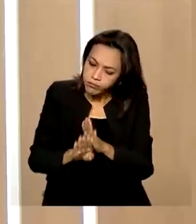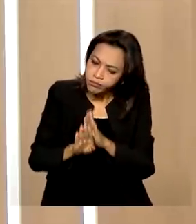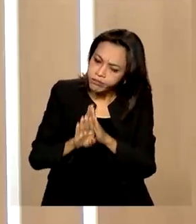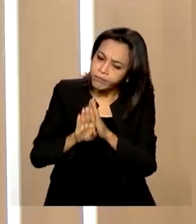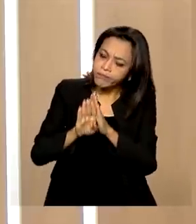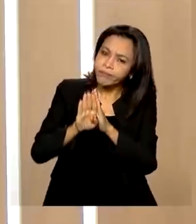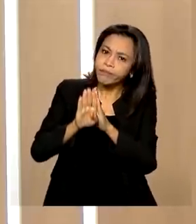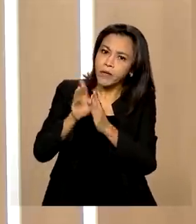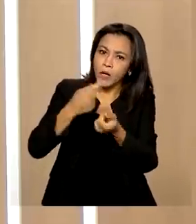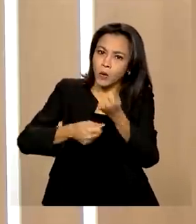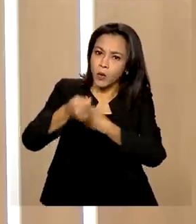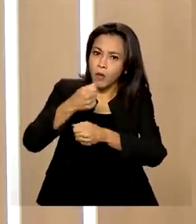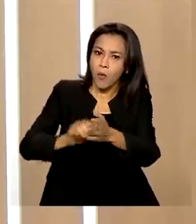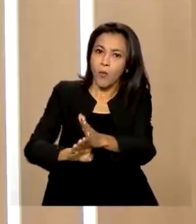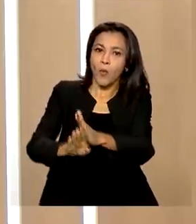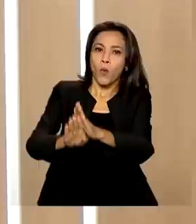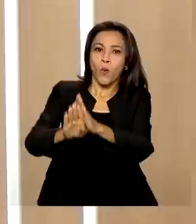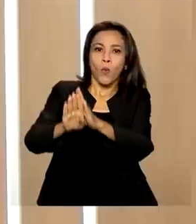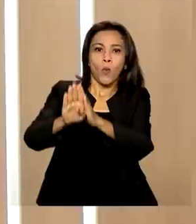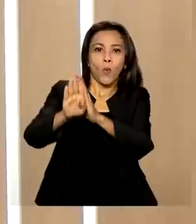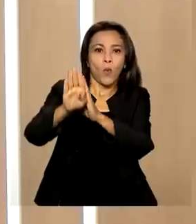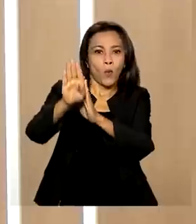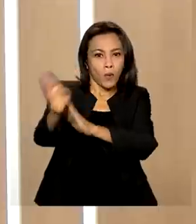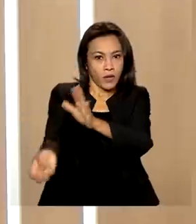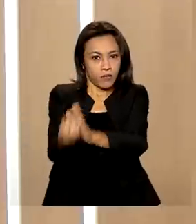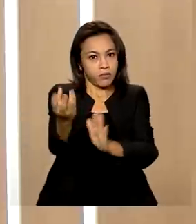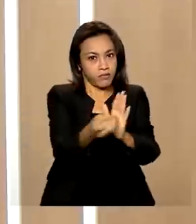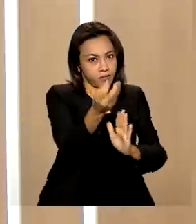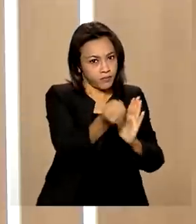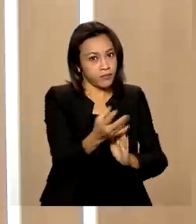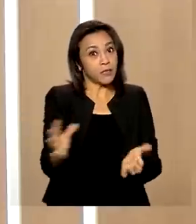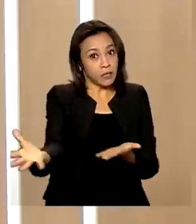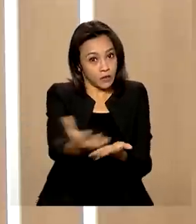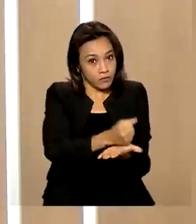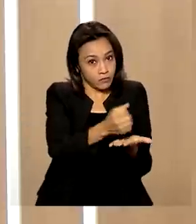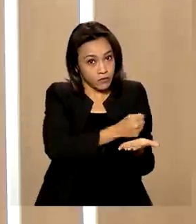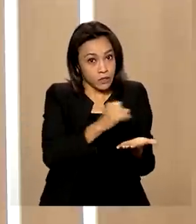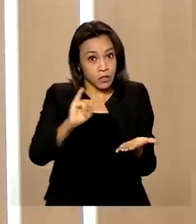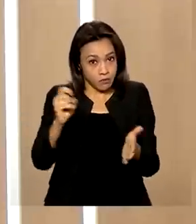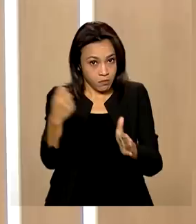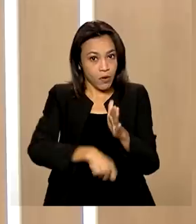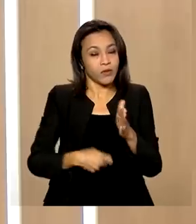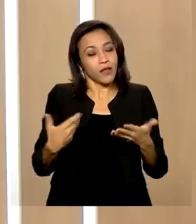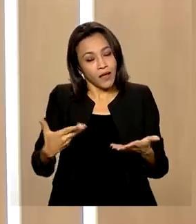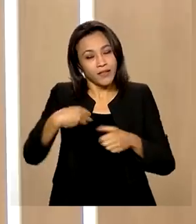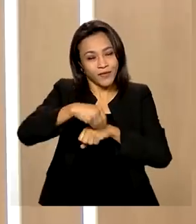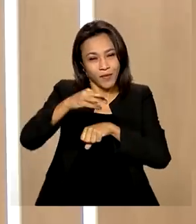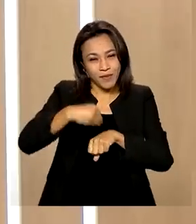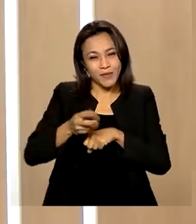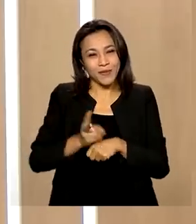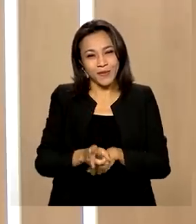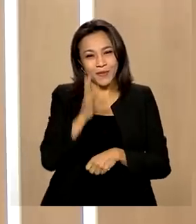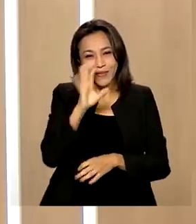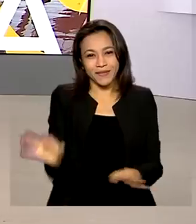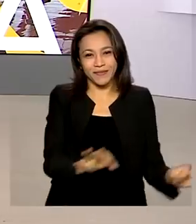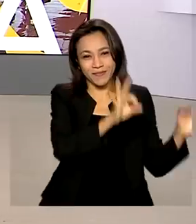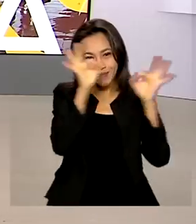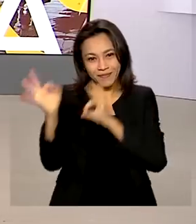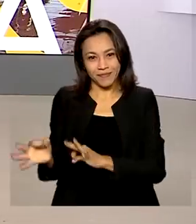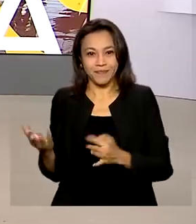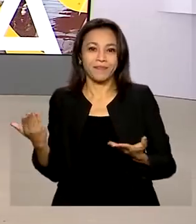vibrante e gerando impostos dessa magnitude. Essa informação que nós tínhamos para hoje, continue conosco e tenha um ótimo dia.